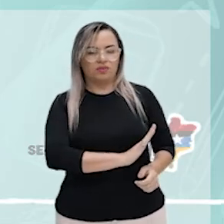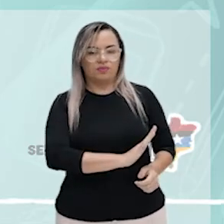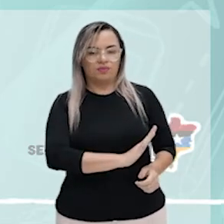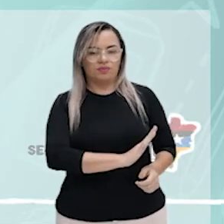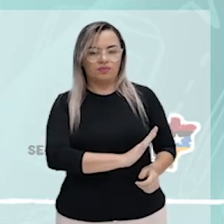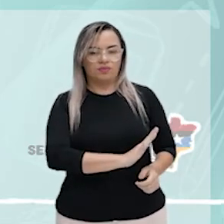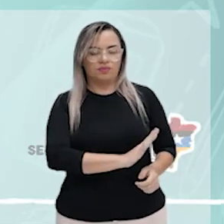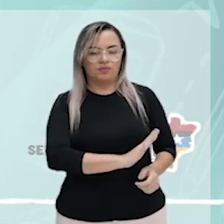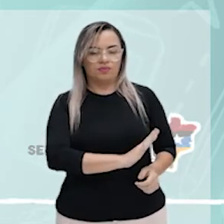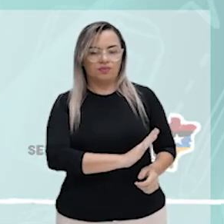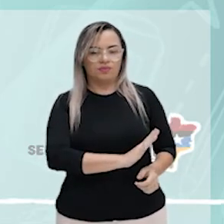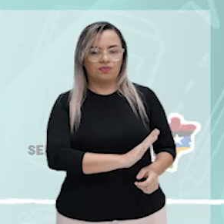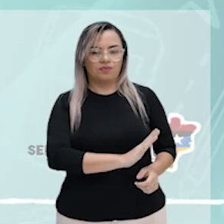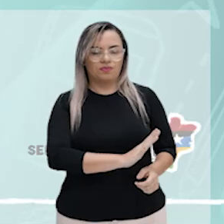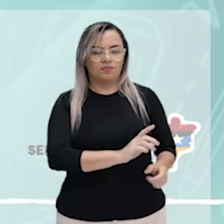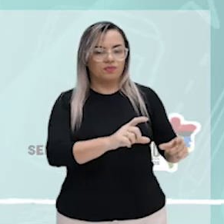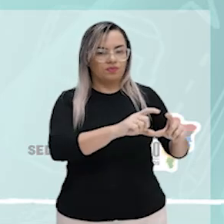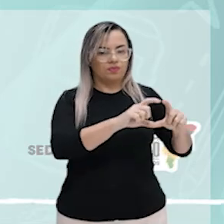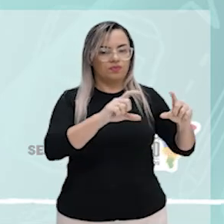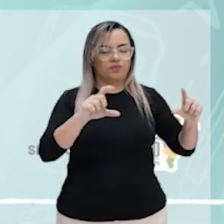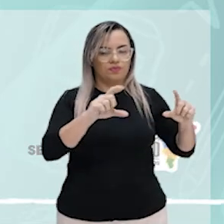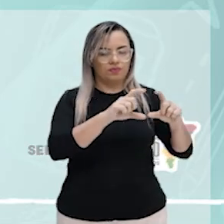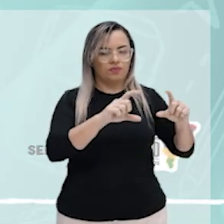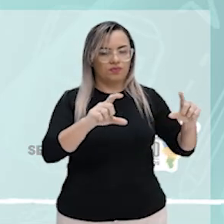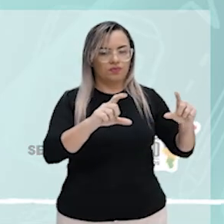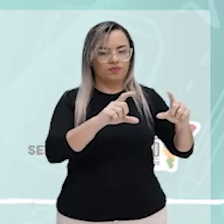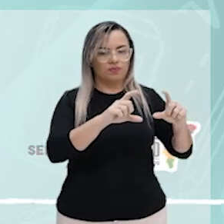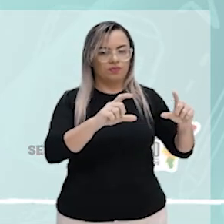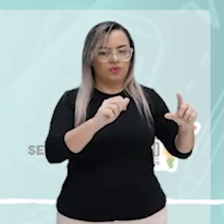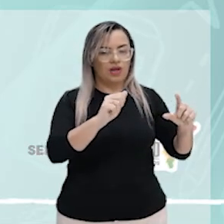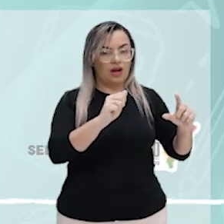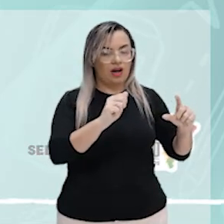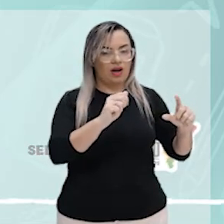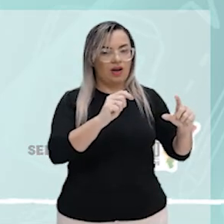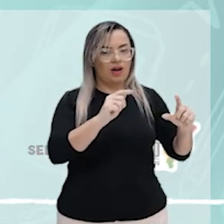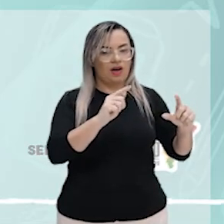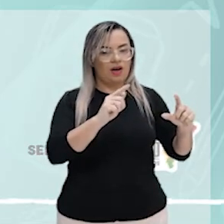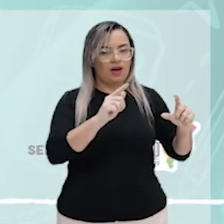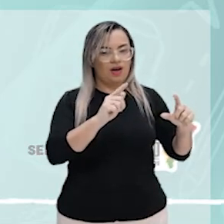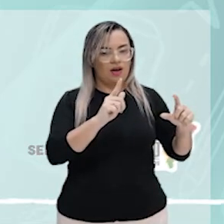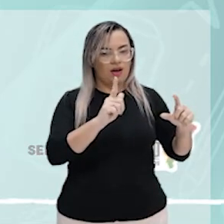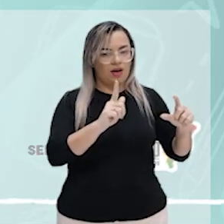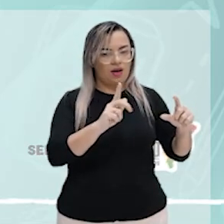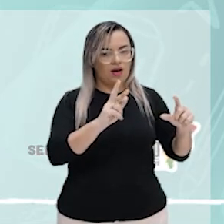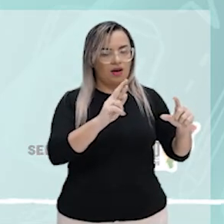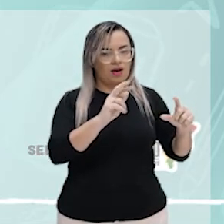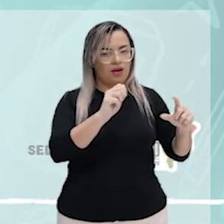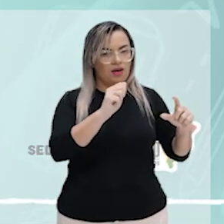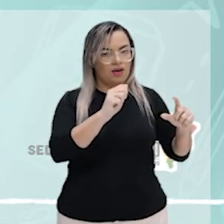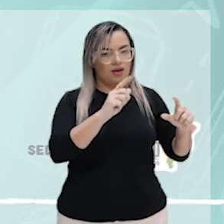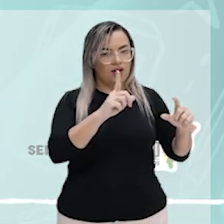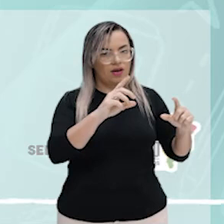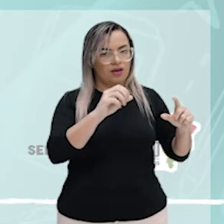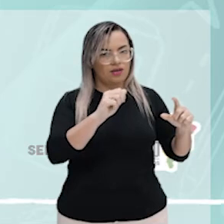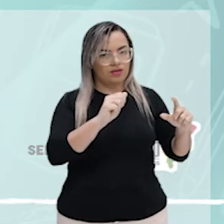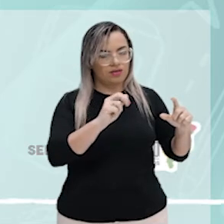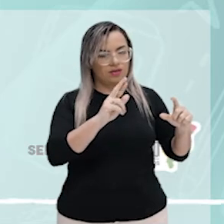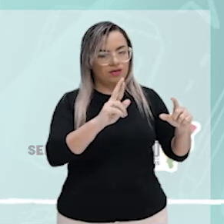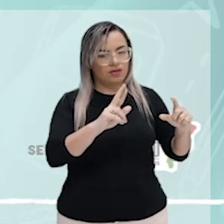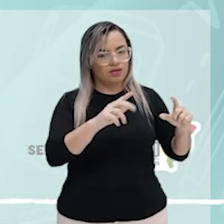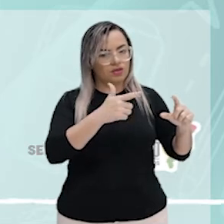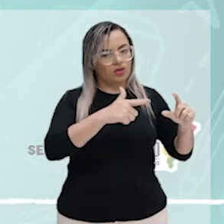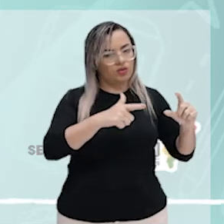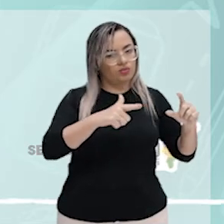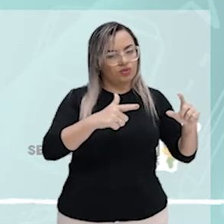nesse caso, ele não tem o uso sem a preposição. Então, na